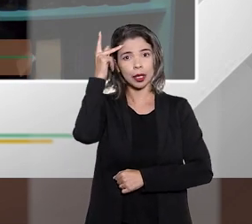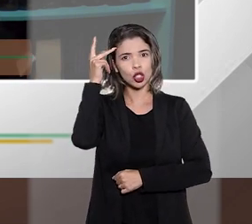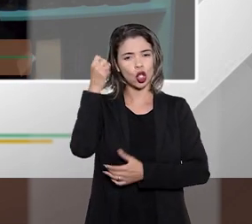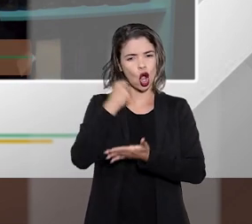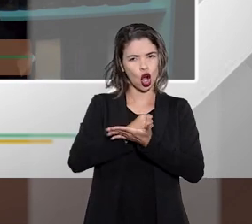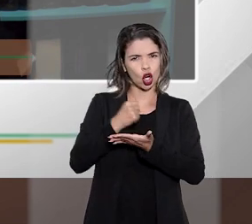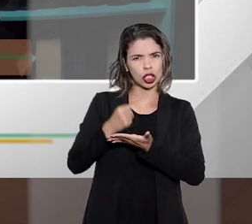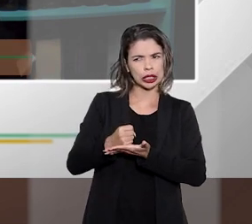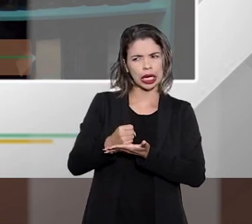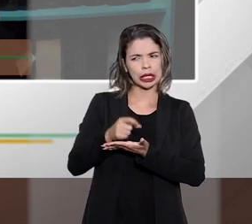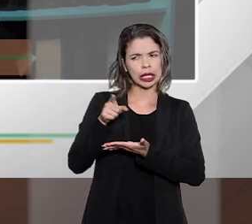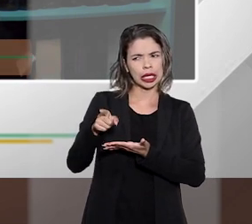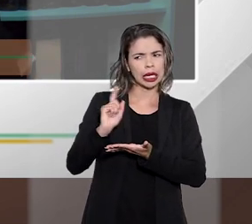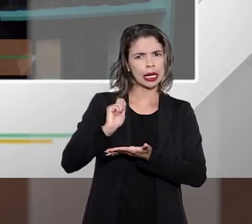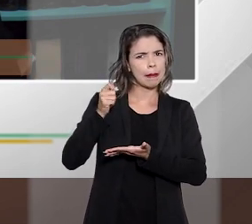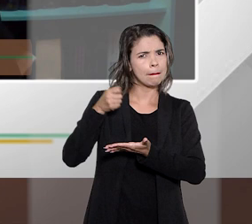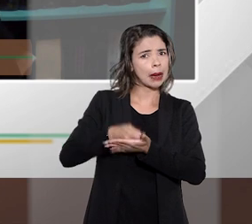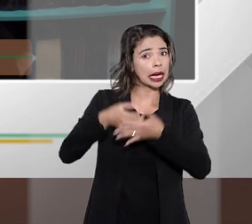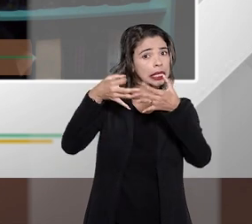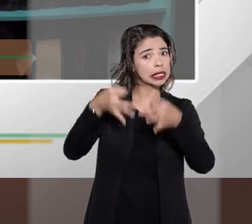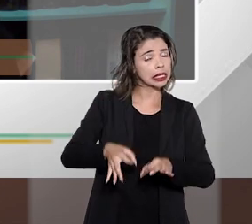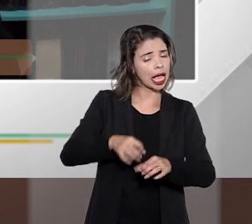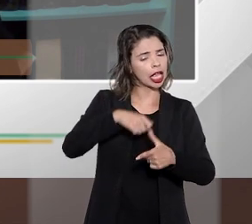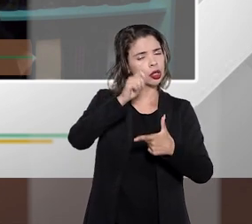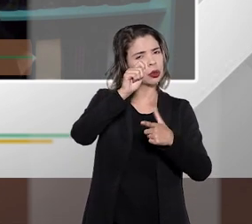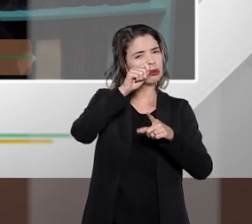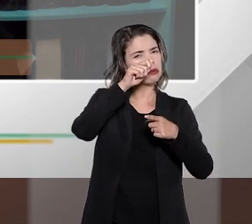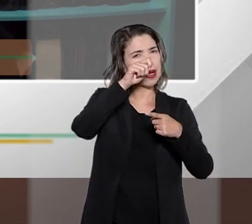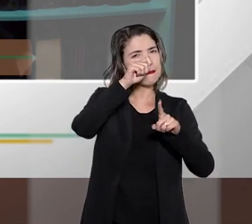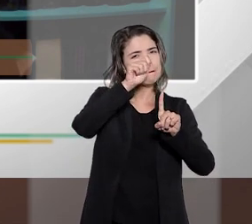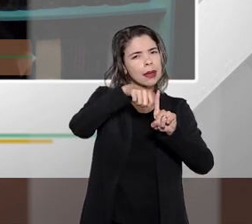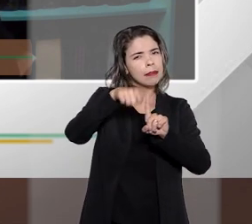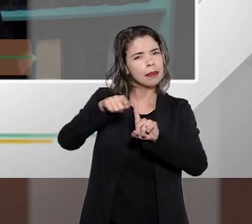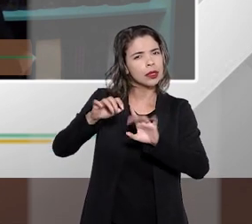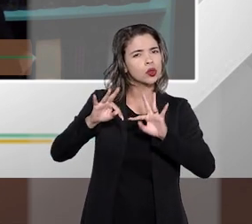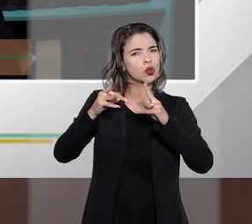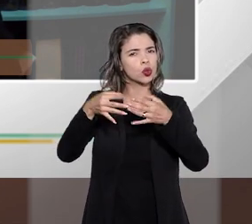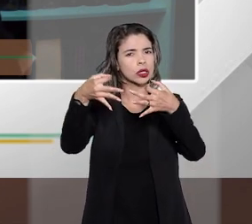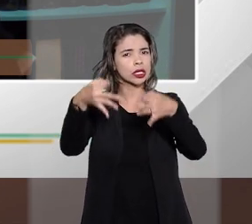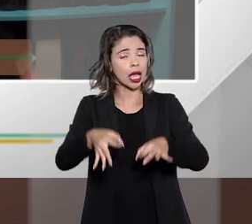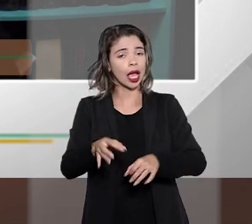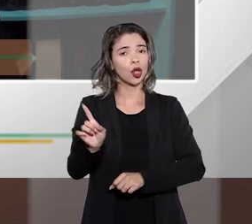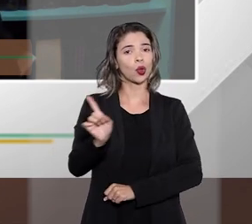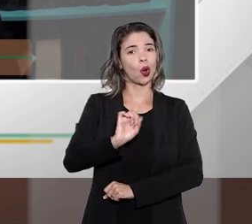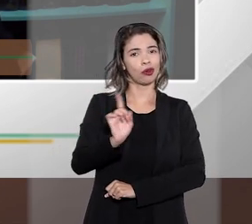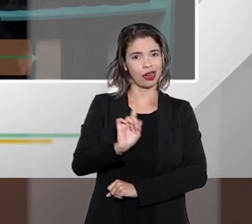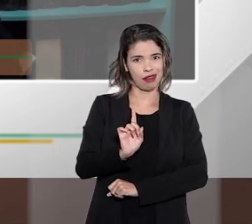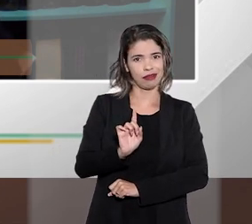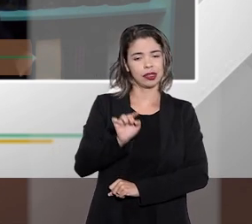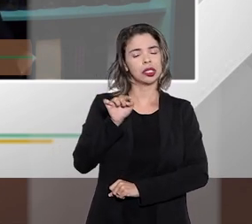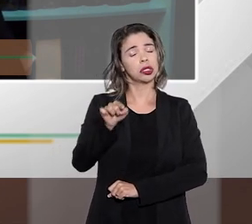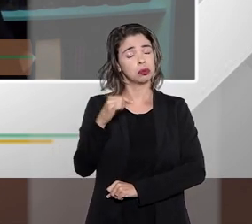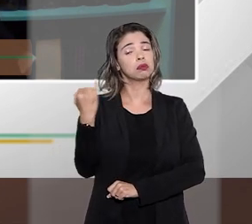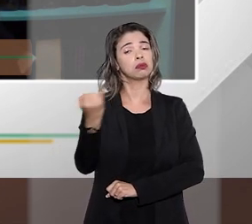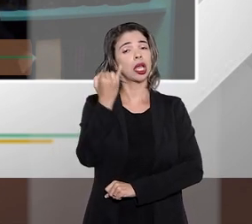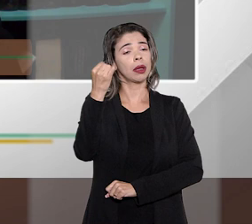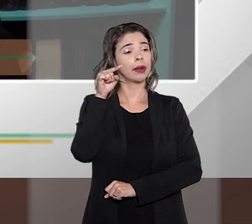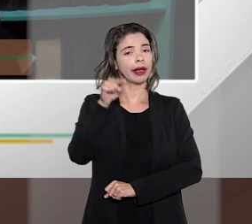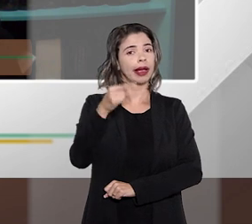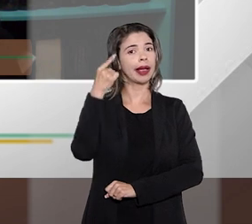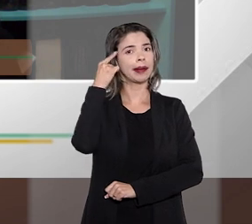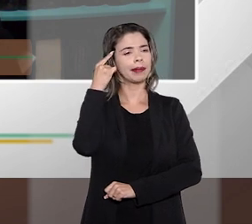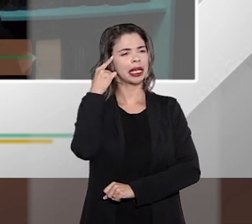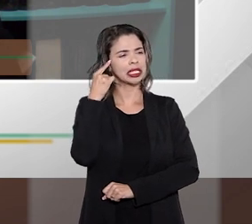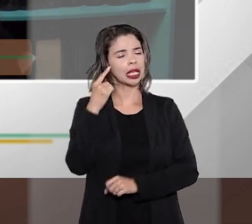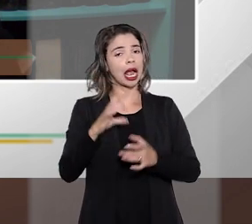fazer contrato se ele vem ou não pagando regularmente suas dívidas algo importante para se pensar na possibilidade